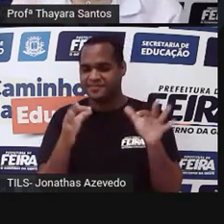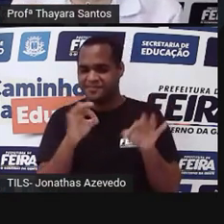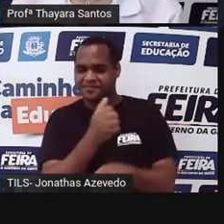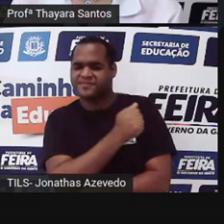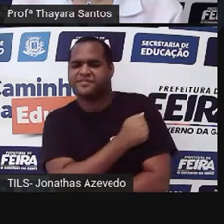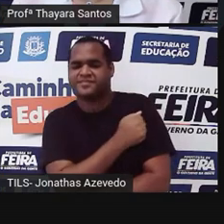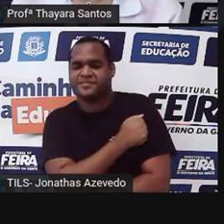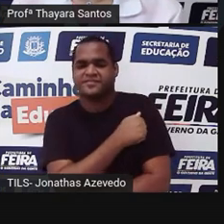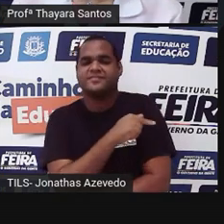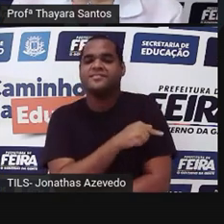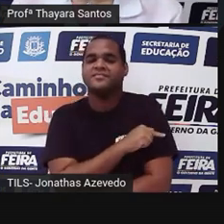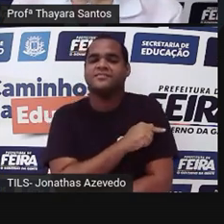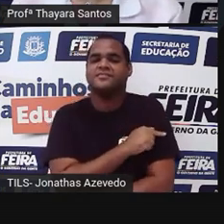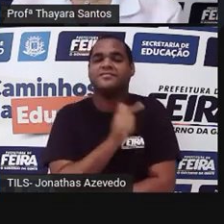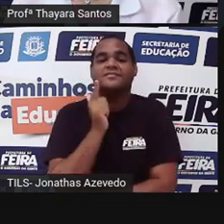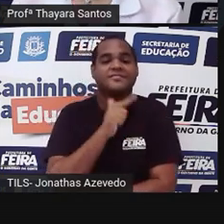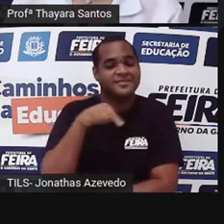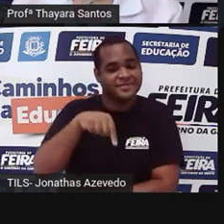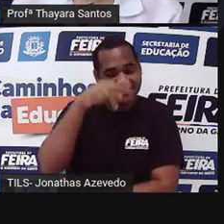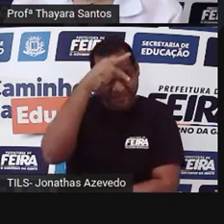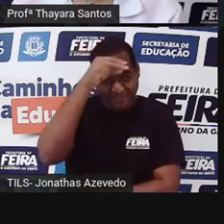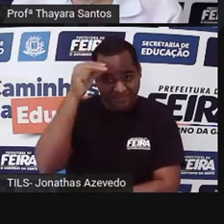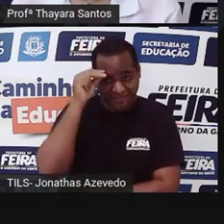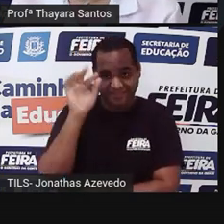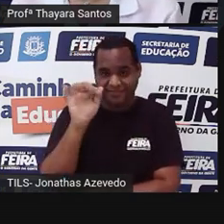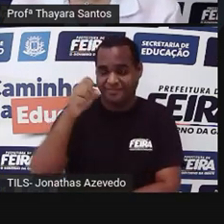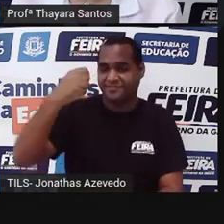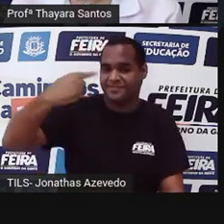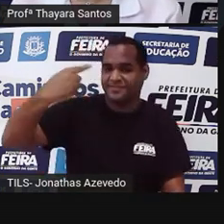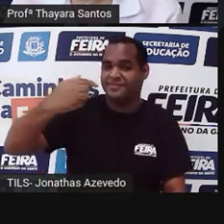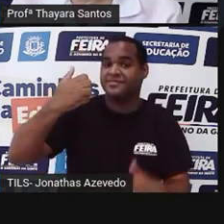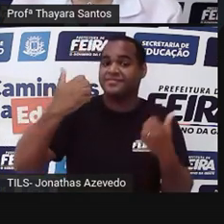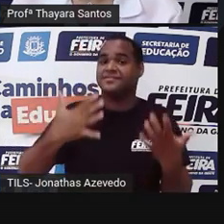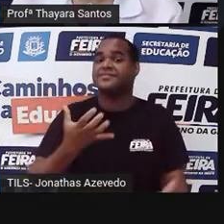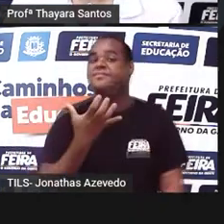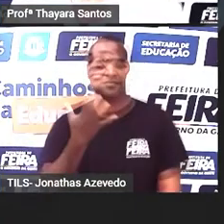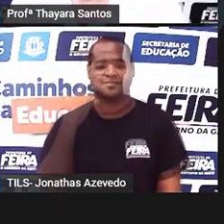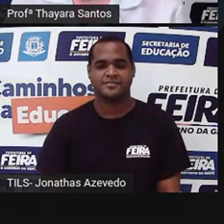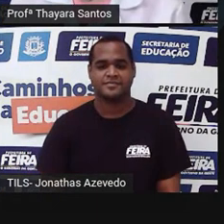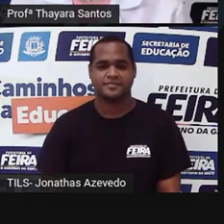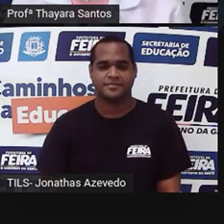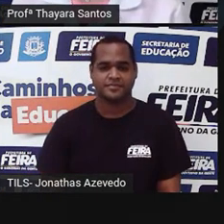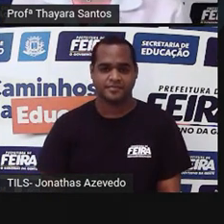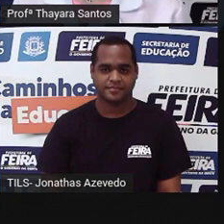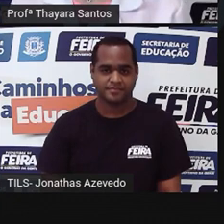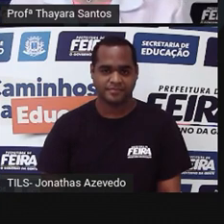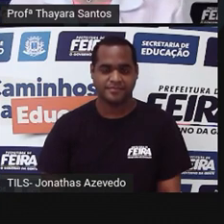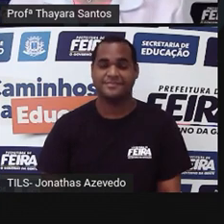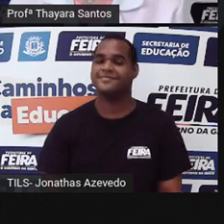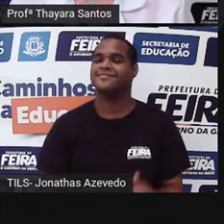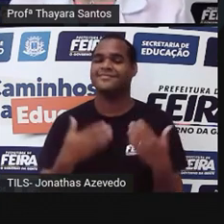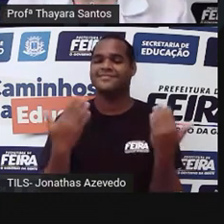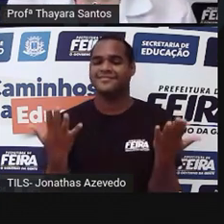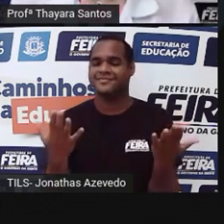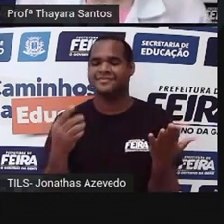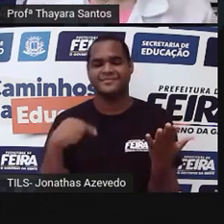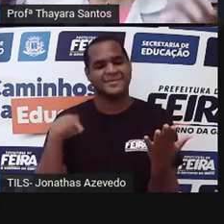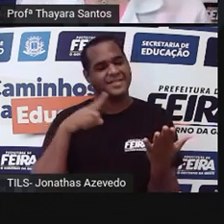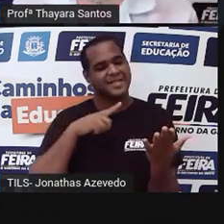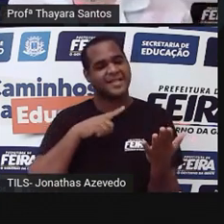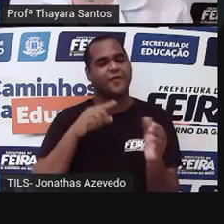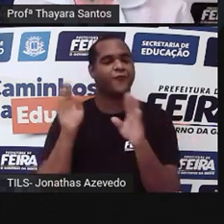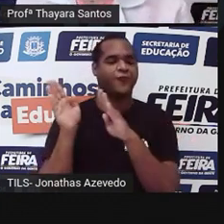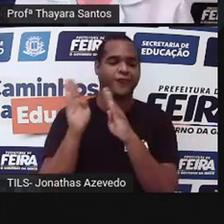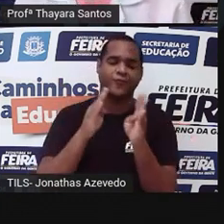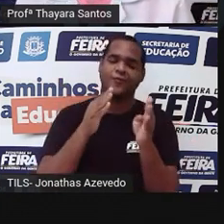do sétimo ano da rede municipal, que vai ficar em primeiro lugar lá nesse ranking, tá? Então, gente, depois de tudo